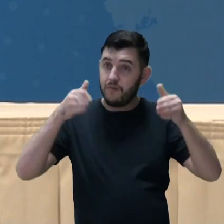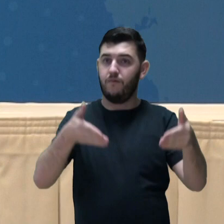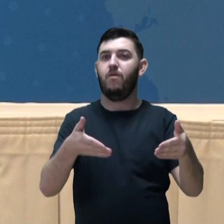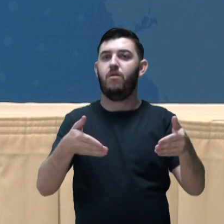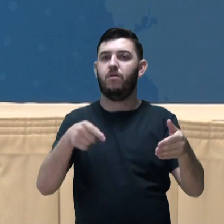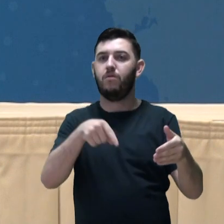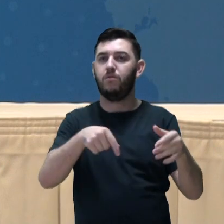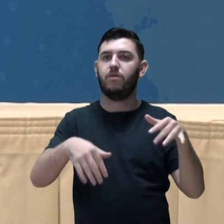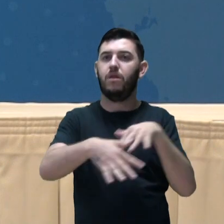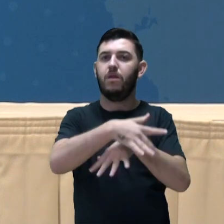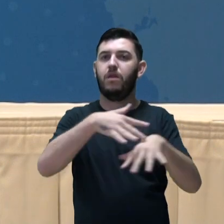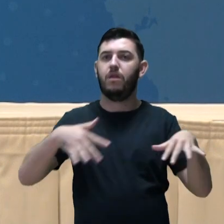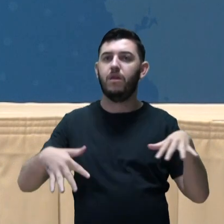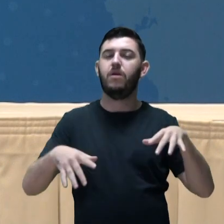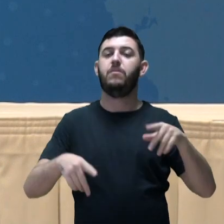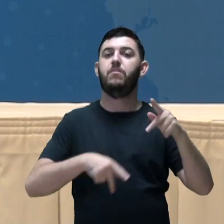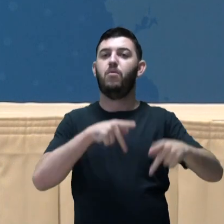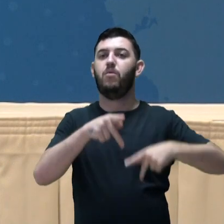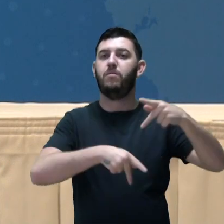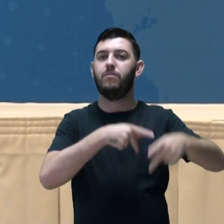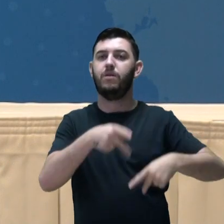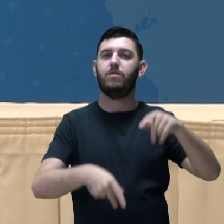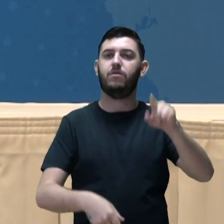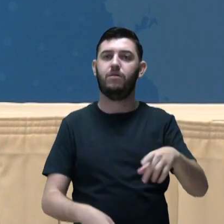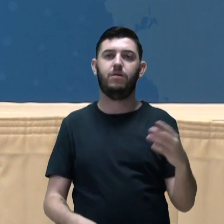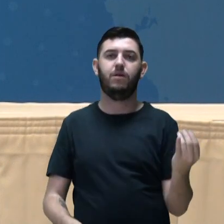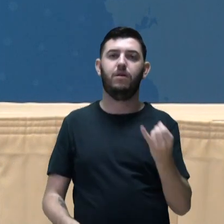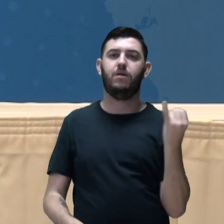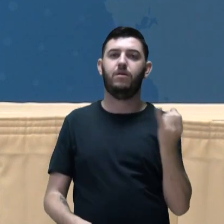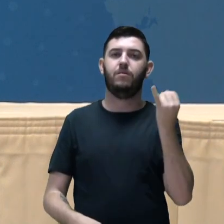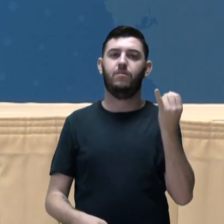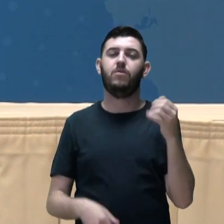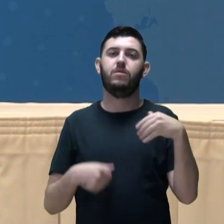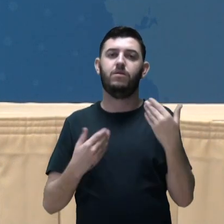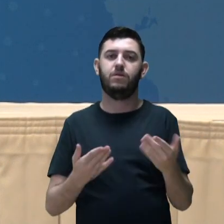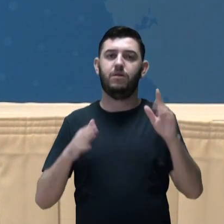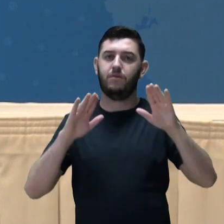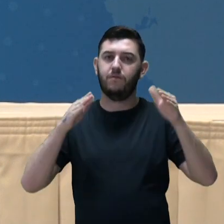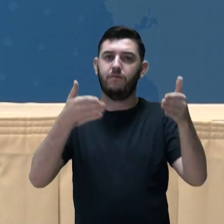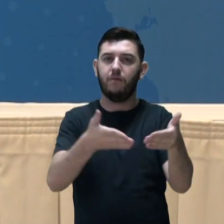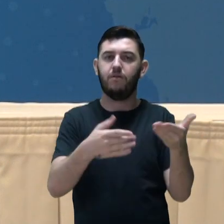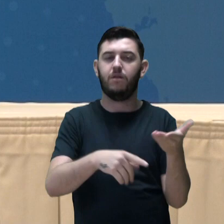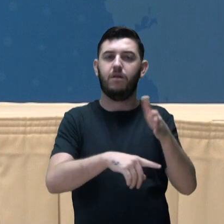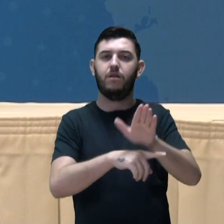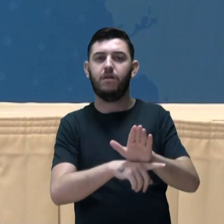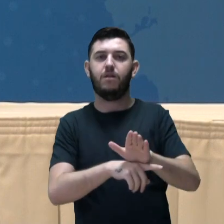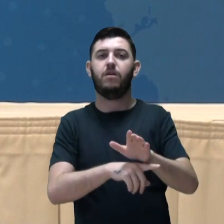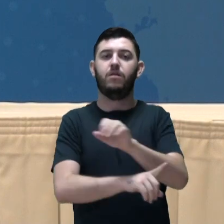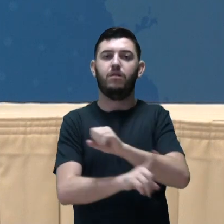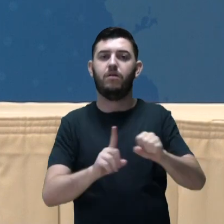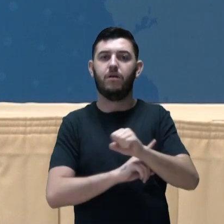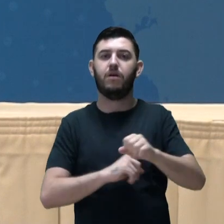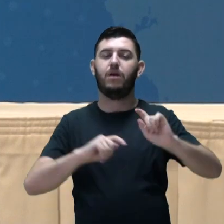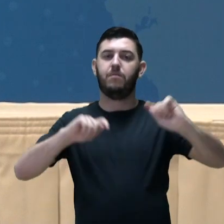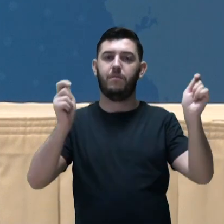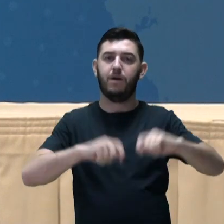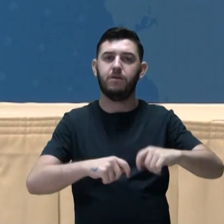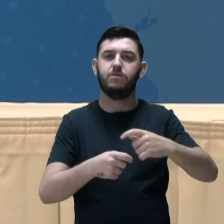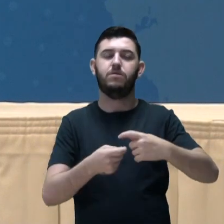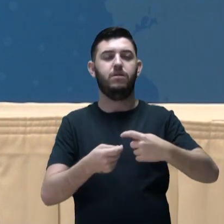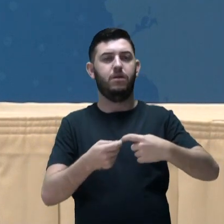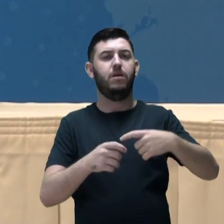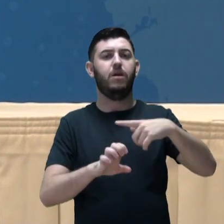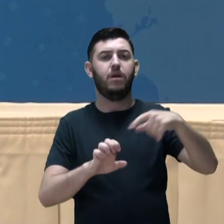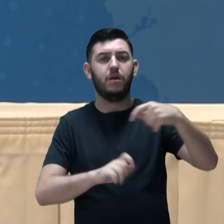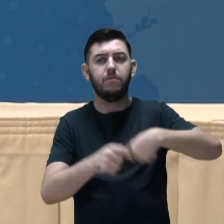um público extremamente importante dos programas de assistência social, que é o público que tem capacidade de empreender, que